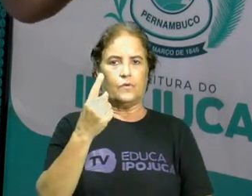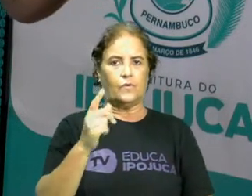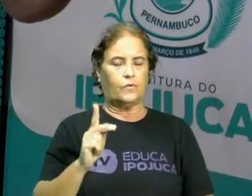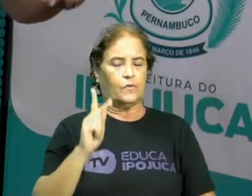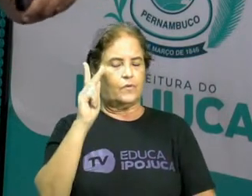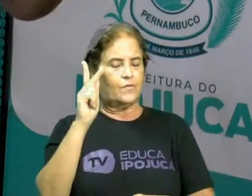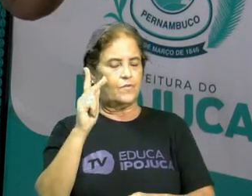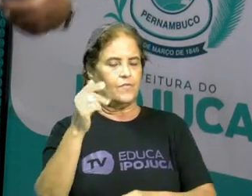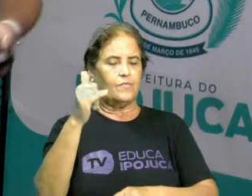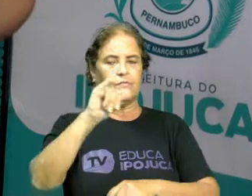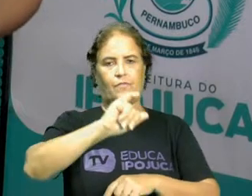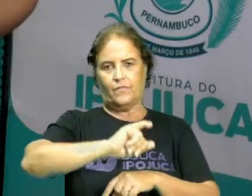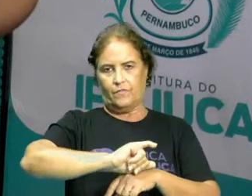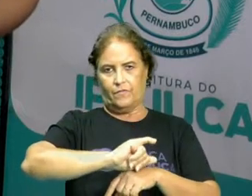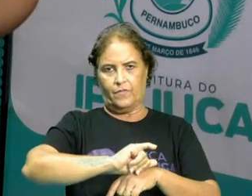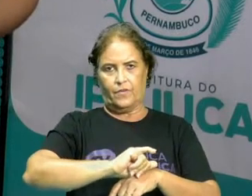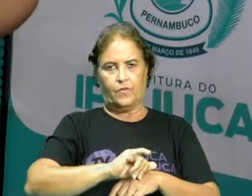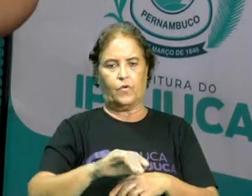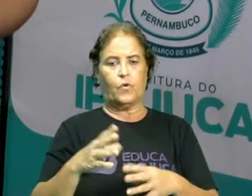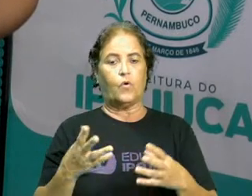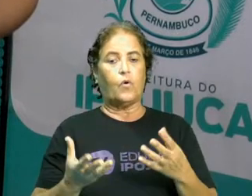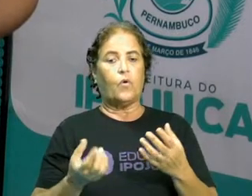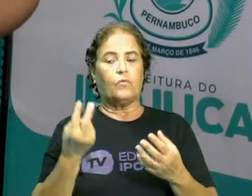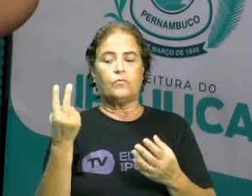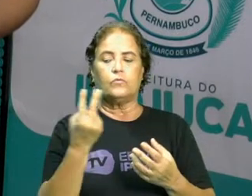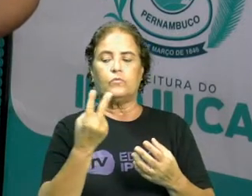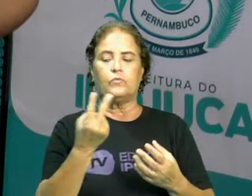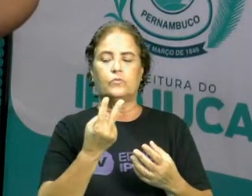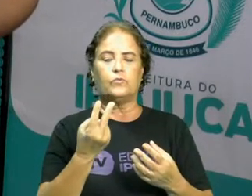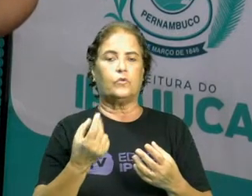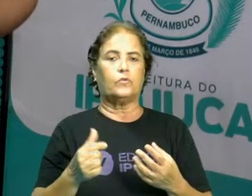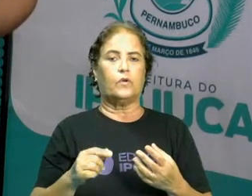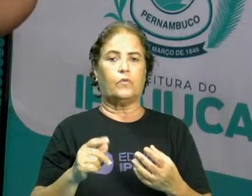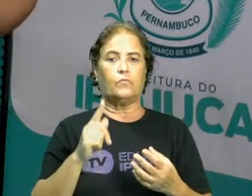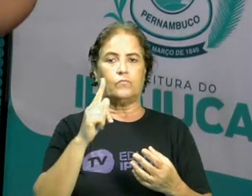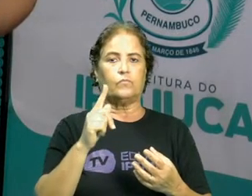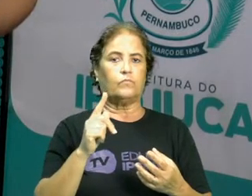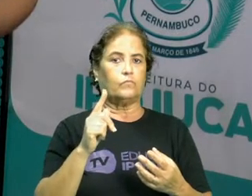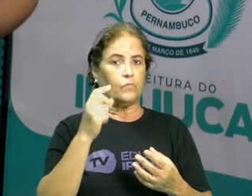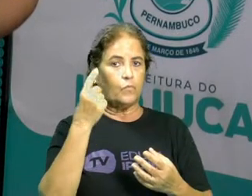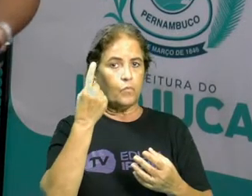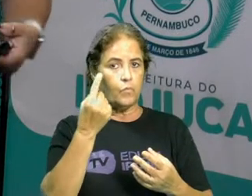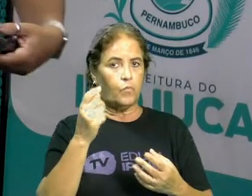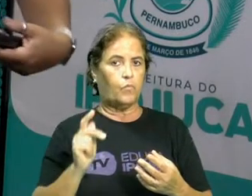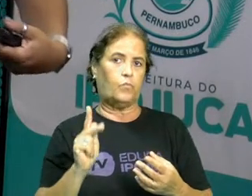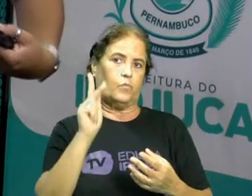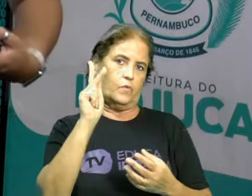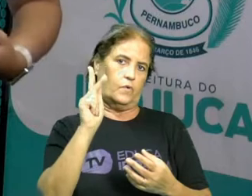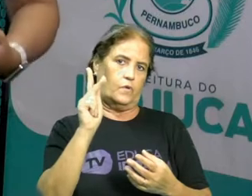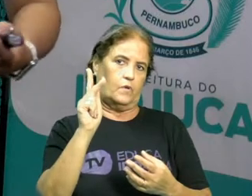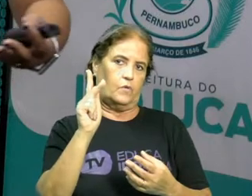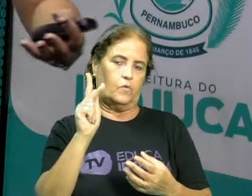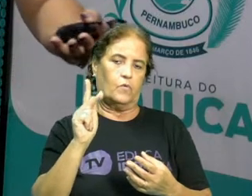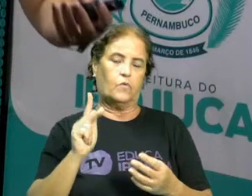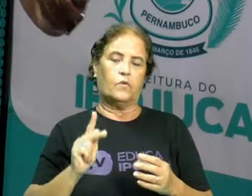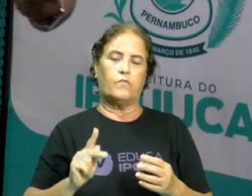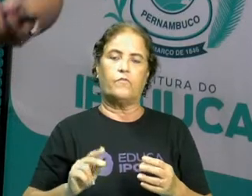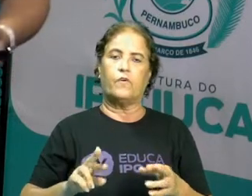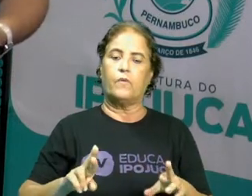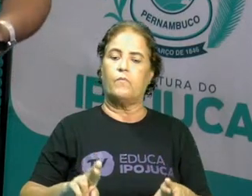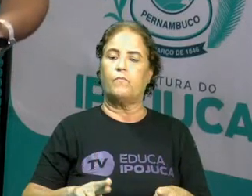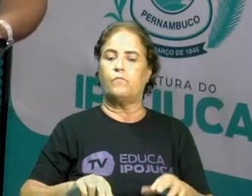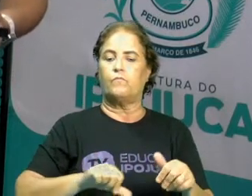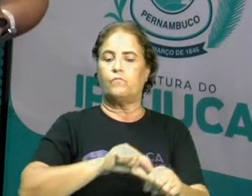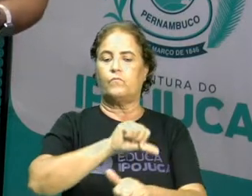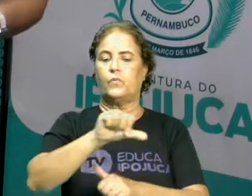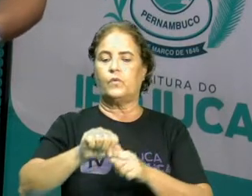medem um quilo. Eles têm um quilo de massa. O que vai mudar é a quantidade de